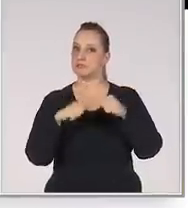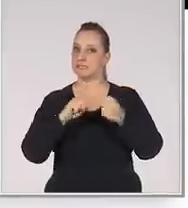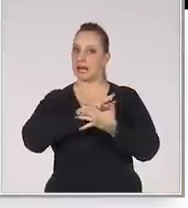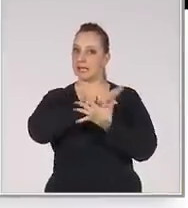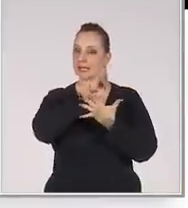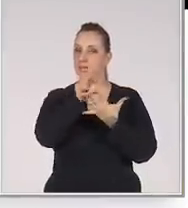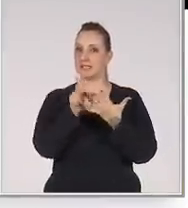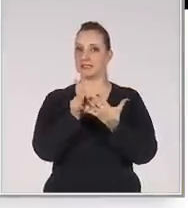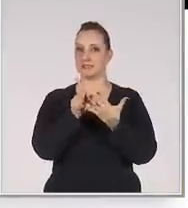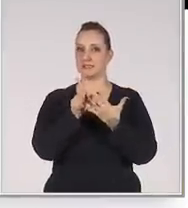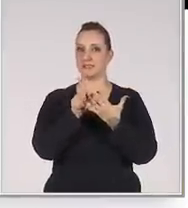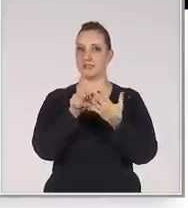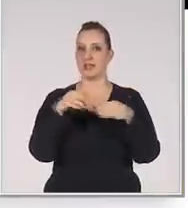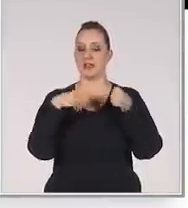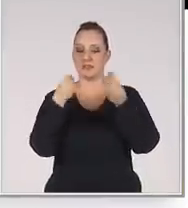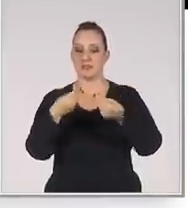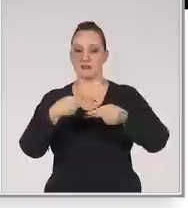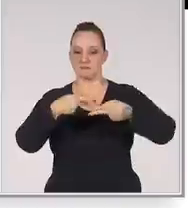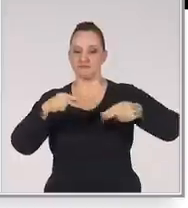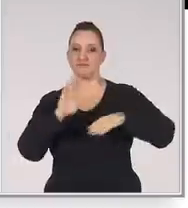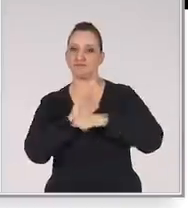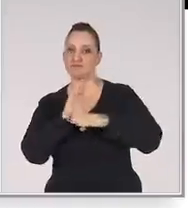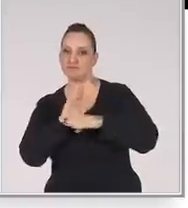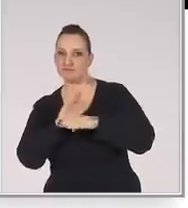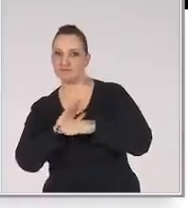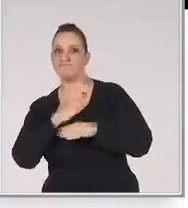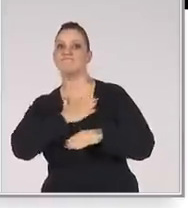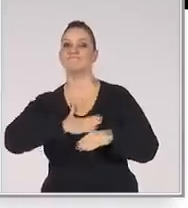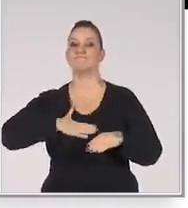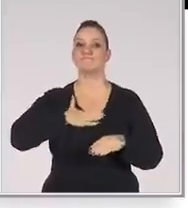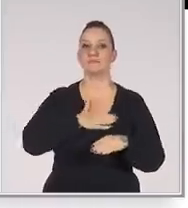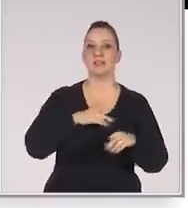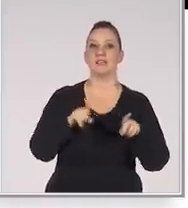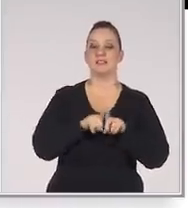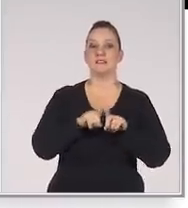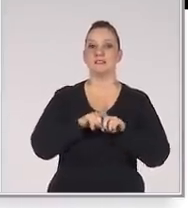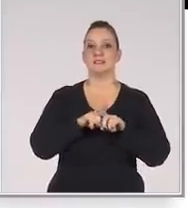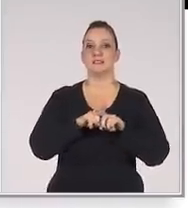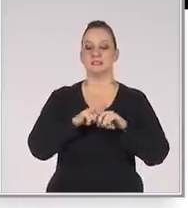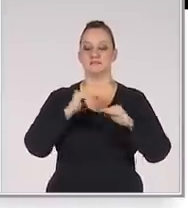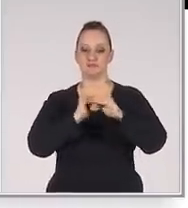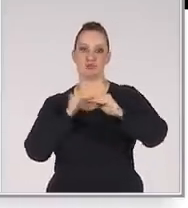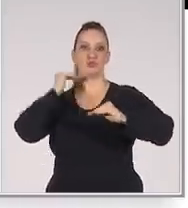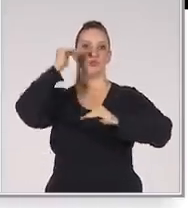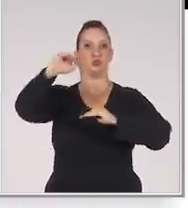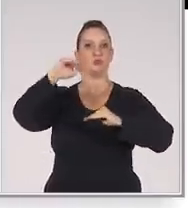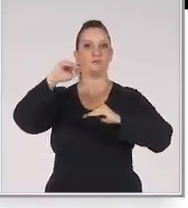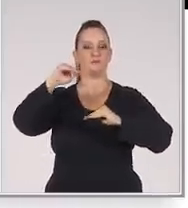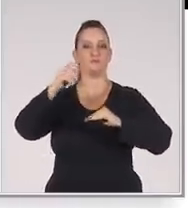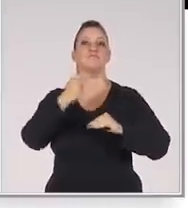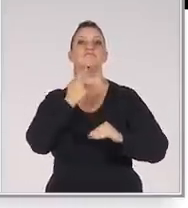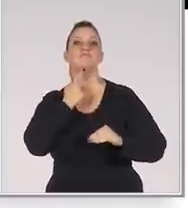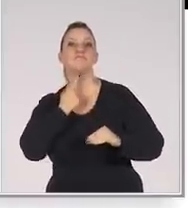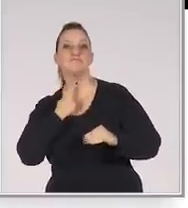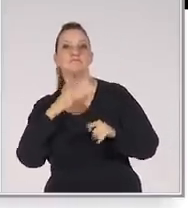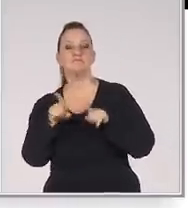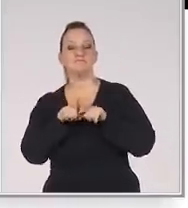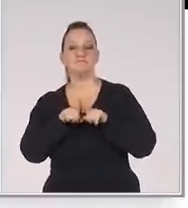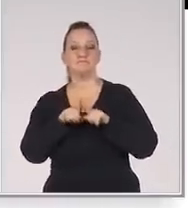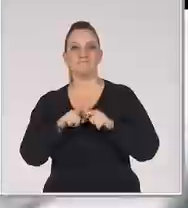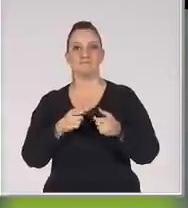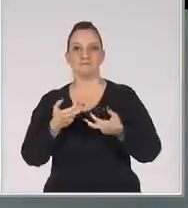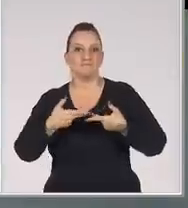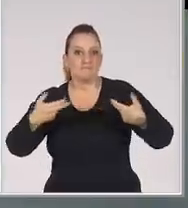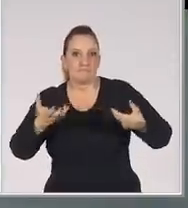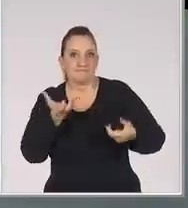características E gerar benefícios Que satisfaçam E até excedam as necessidades E as expectativas dos